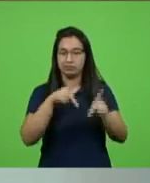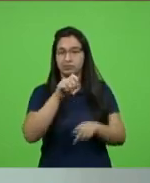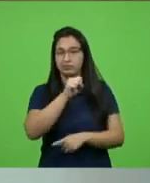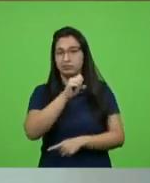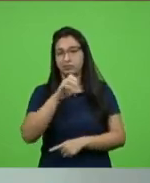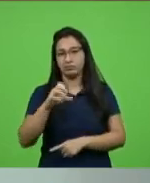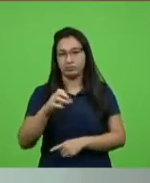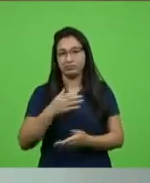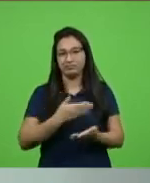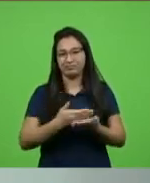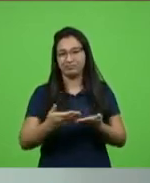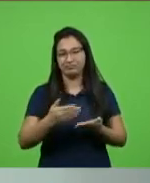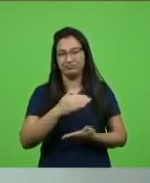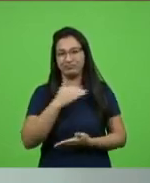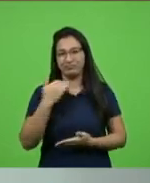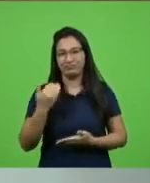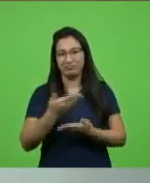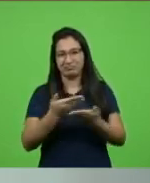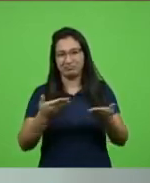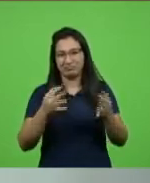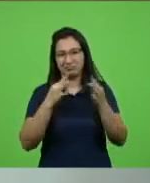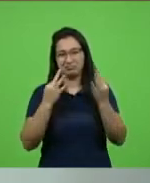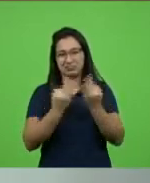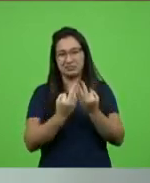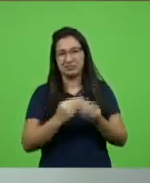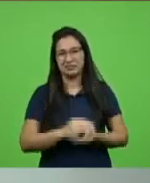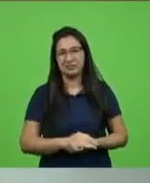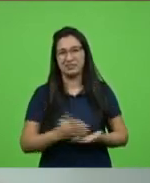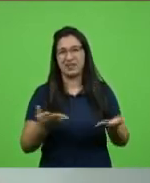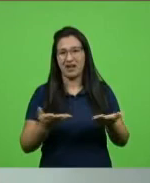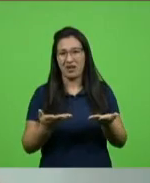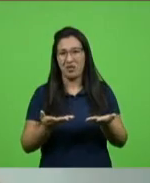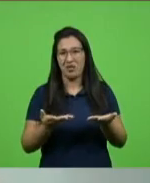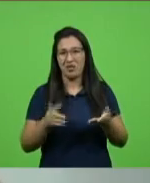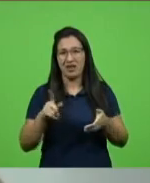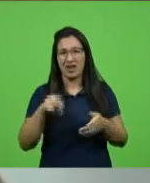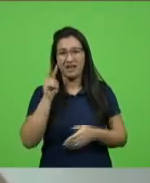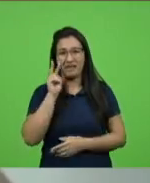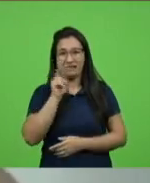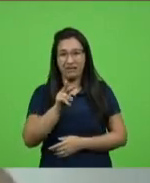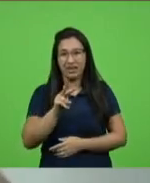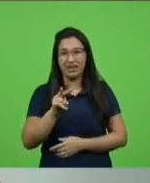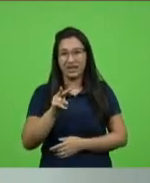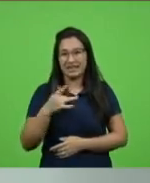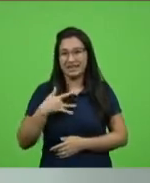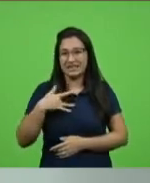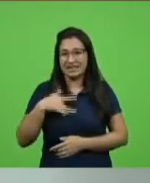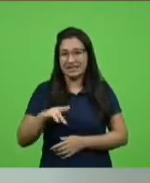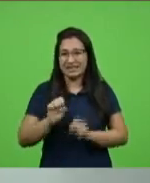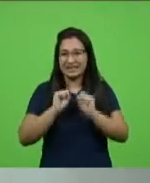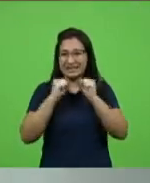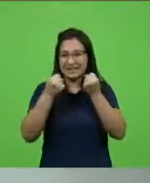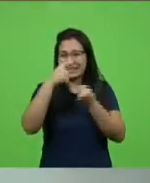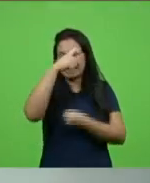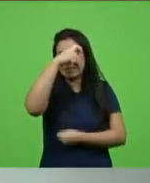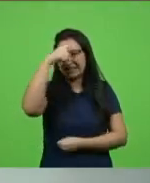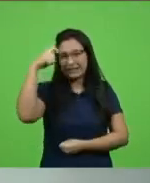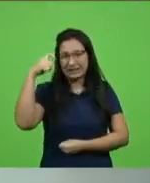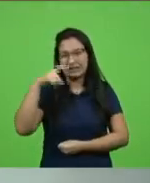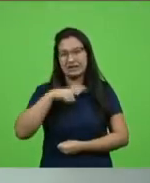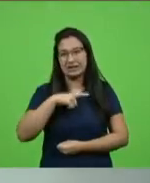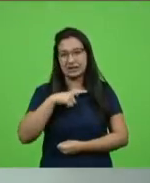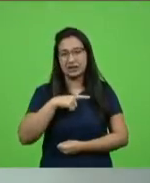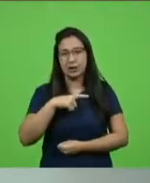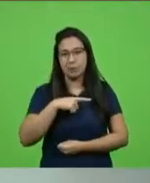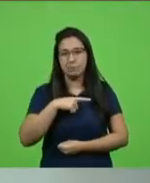estamos vivendo a fase mais dura, mais ardida dessa doença terrível e todo o esforço que nós temos que empreender em meu ver daqui